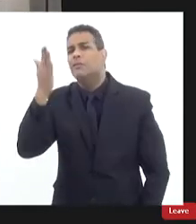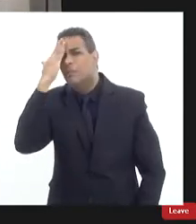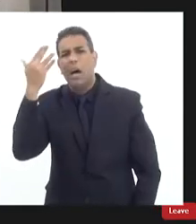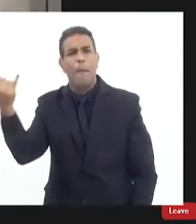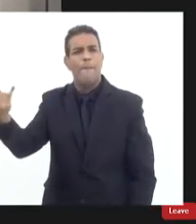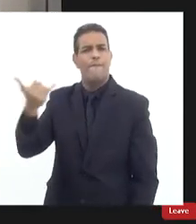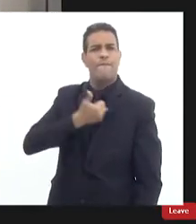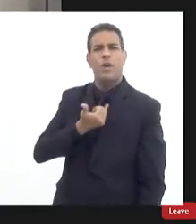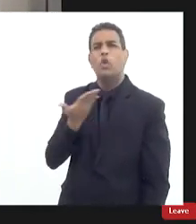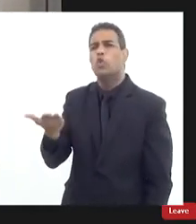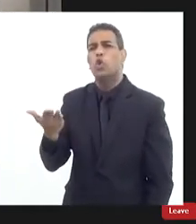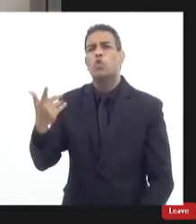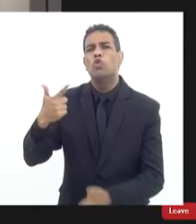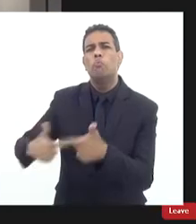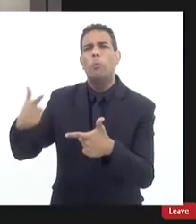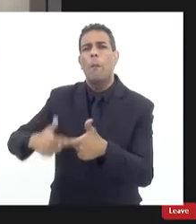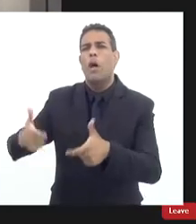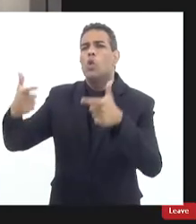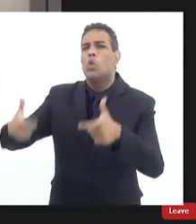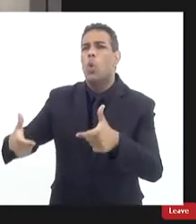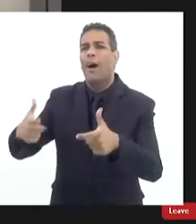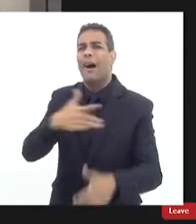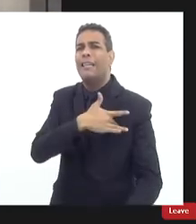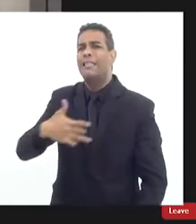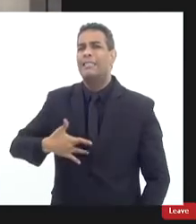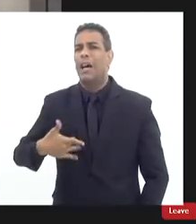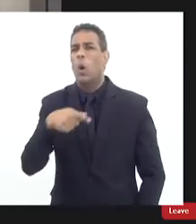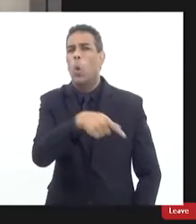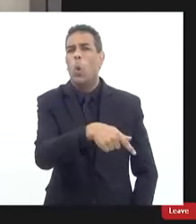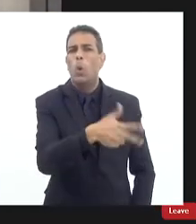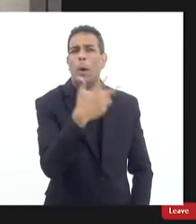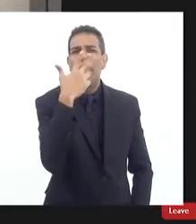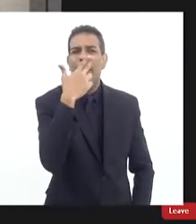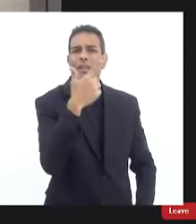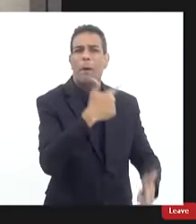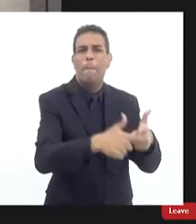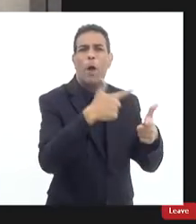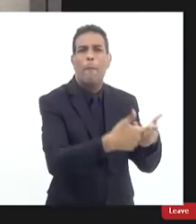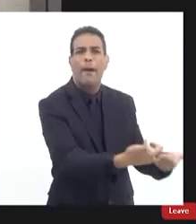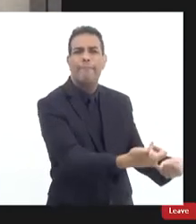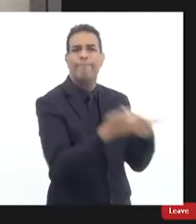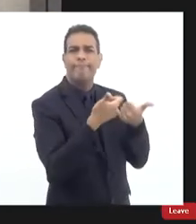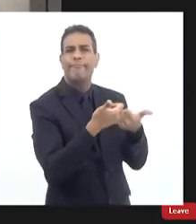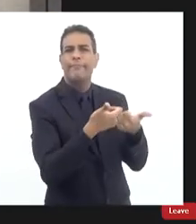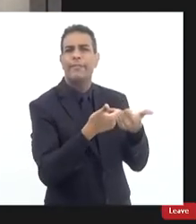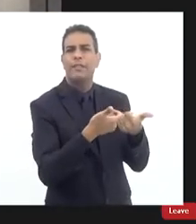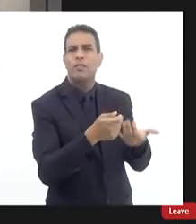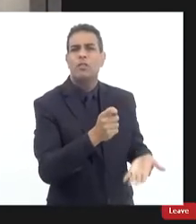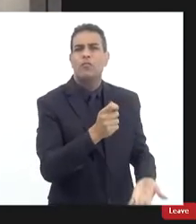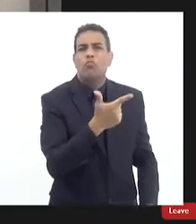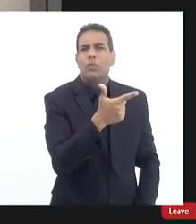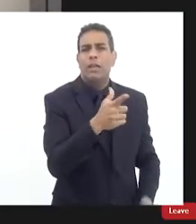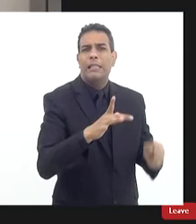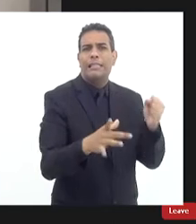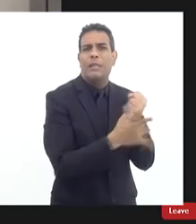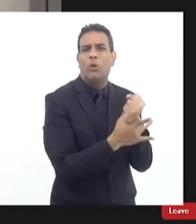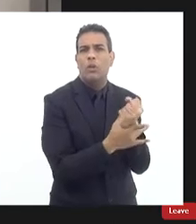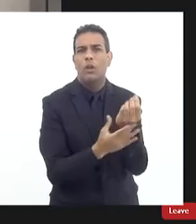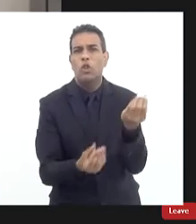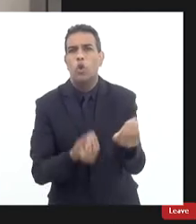e não e é muito difícil nós não nos influenciarmos como essas notícias chegam até nós muito difícil